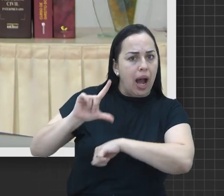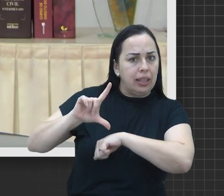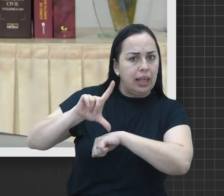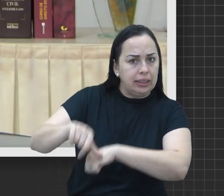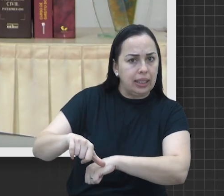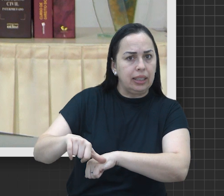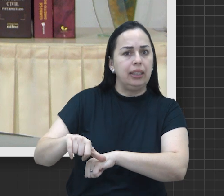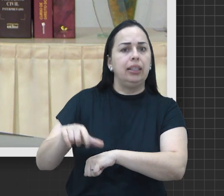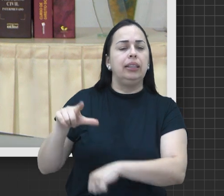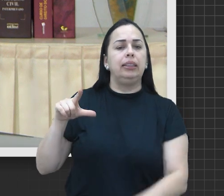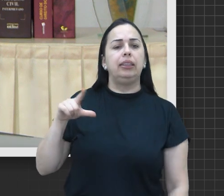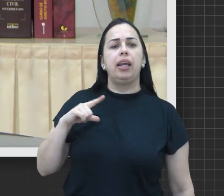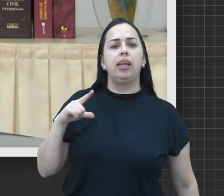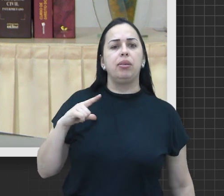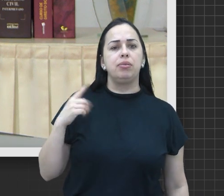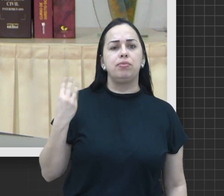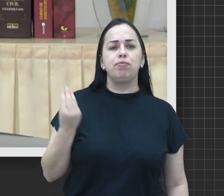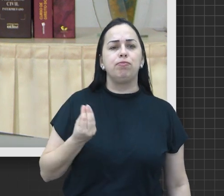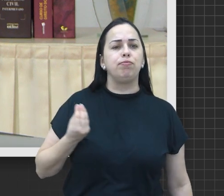a gente tem uma escala